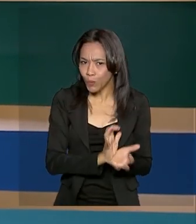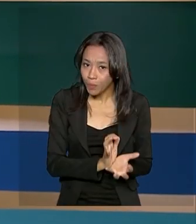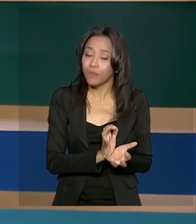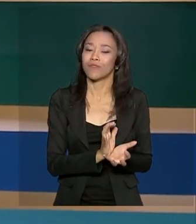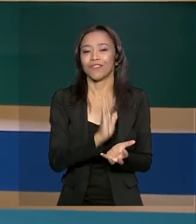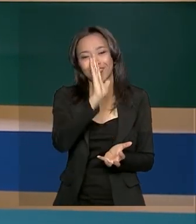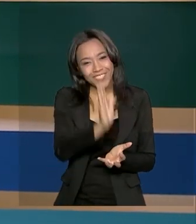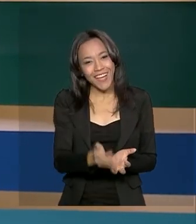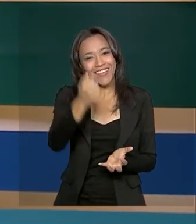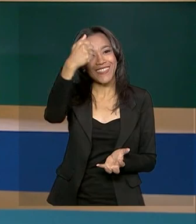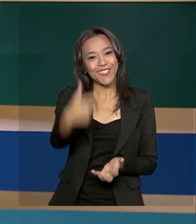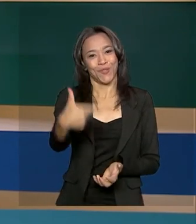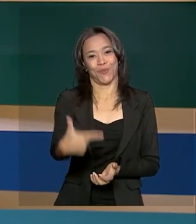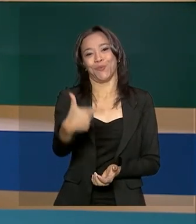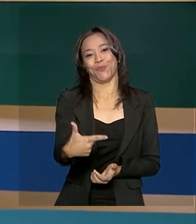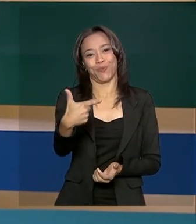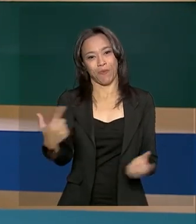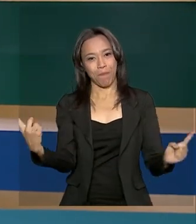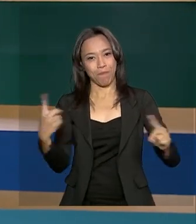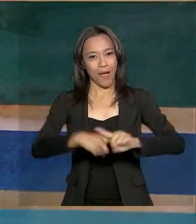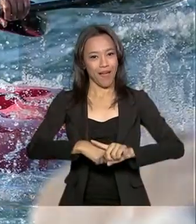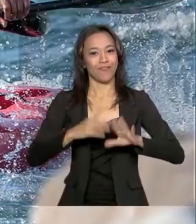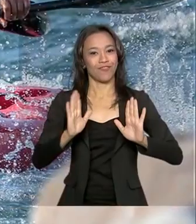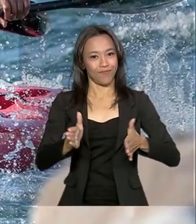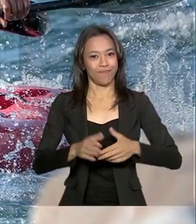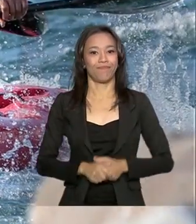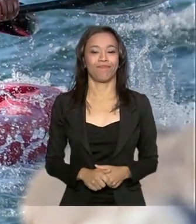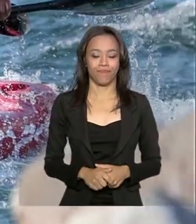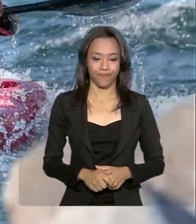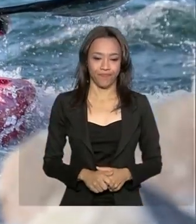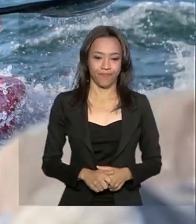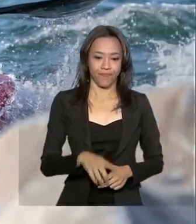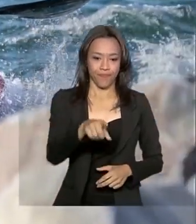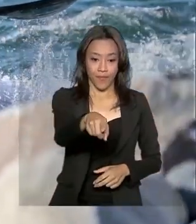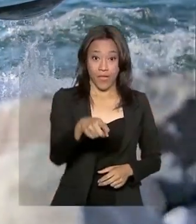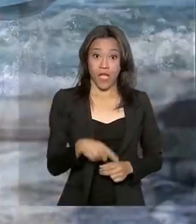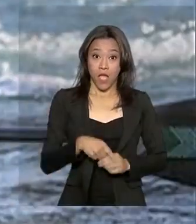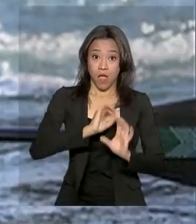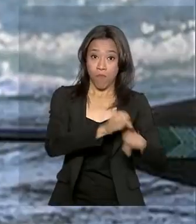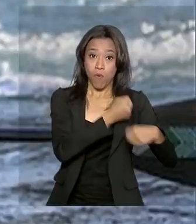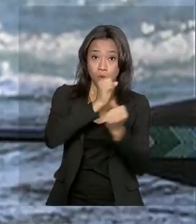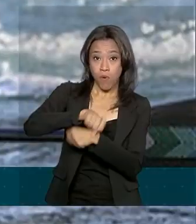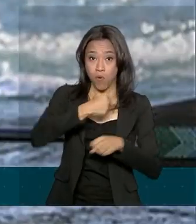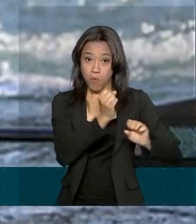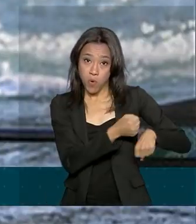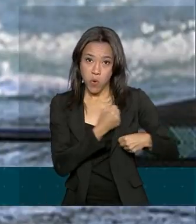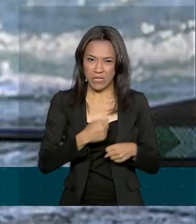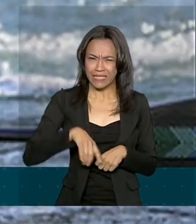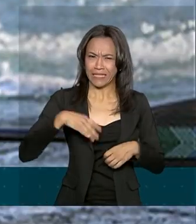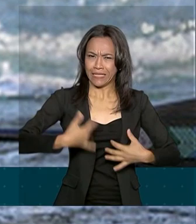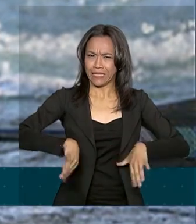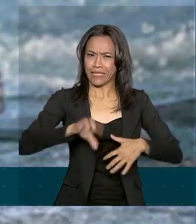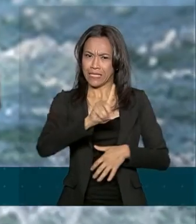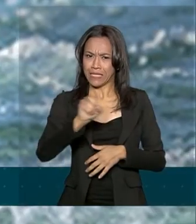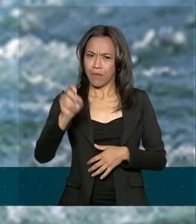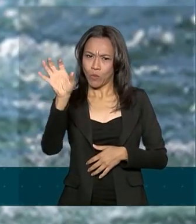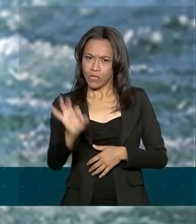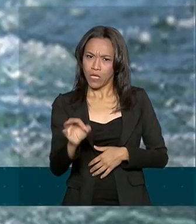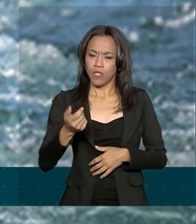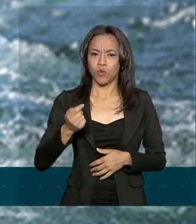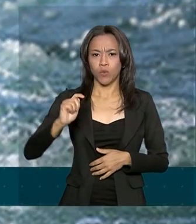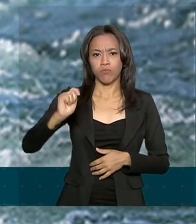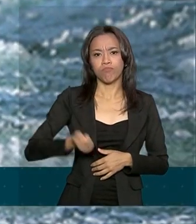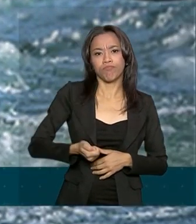E já estamos em segundo lugar na competição. A equipe de canoagem 100%, patrocinada pelo